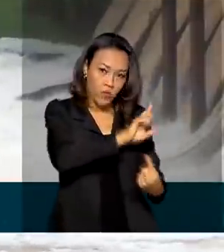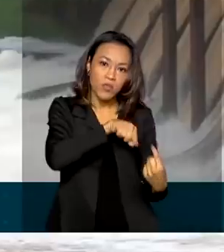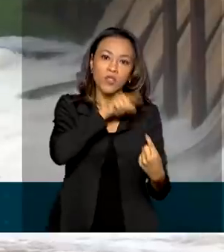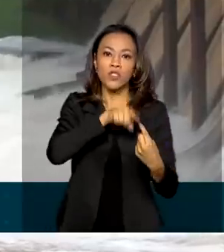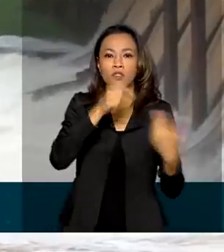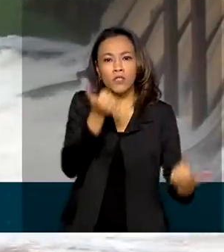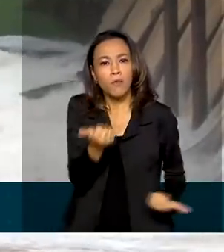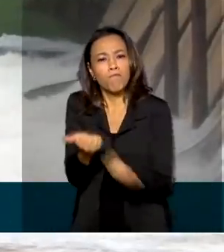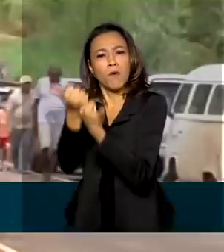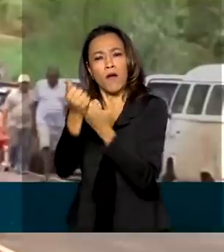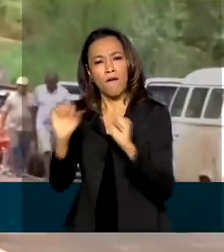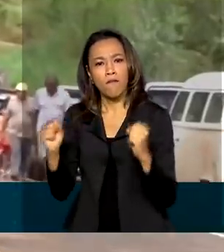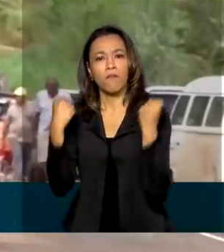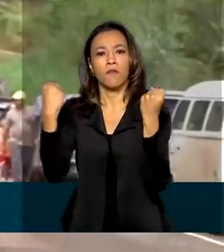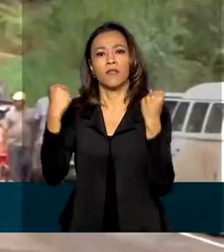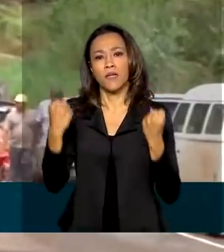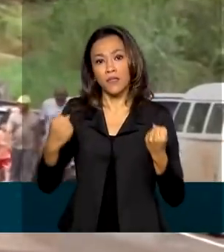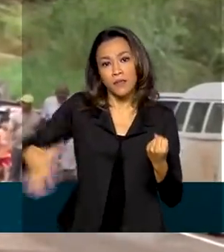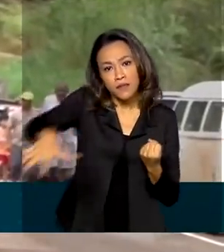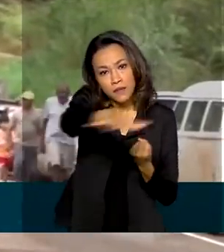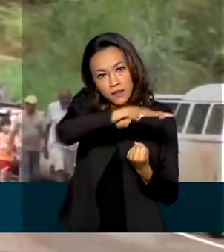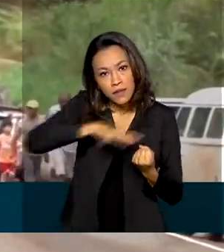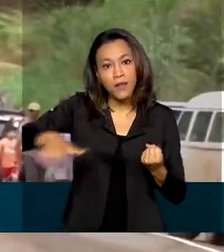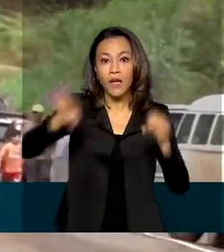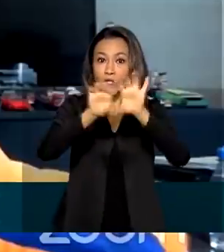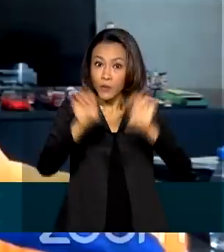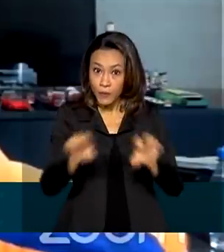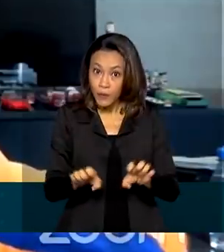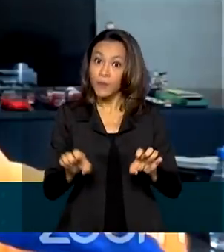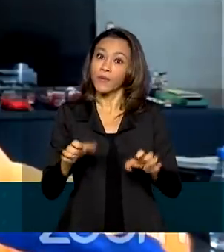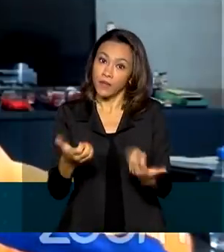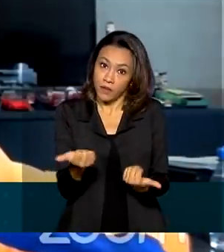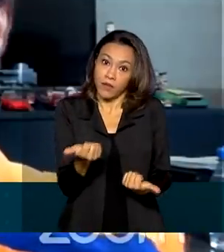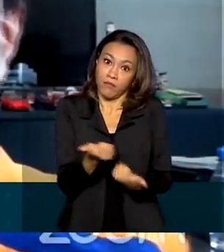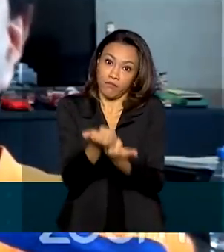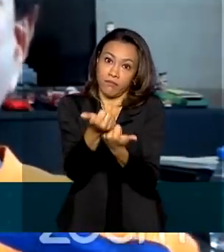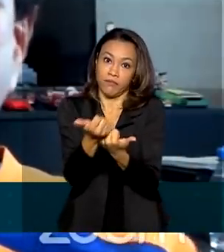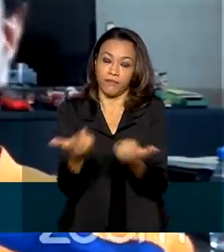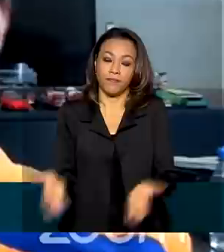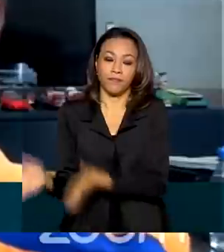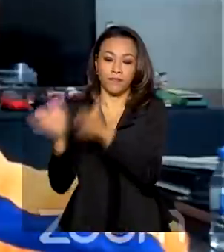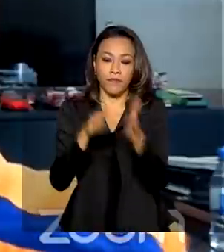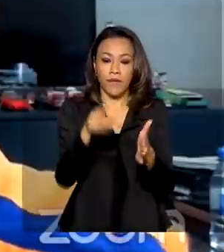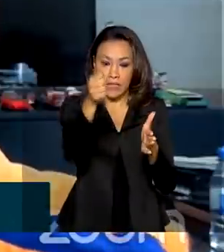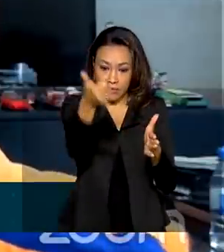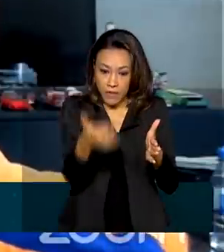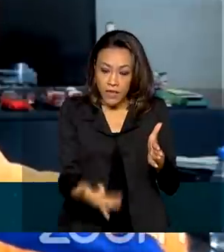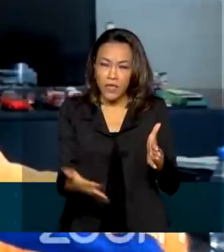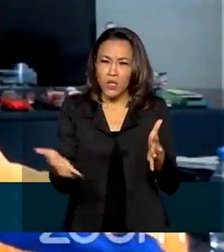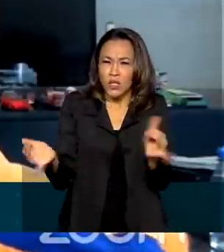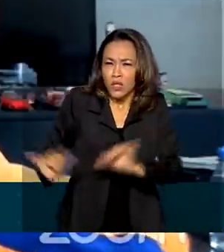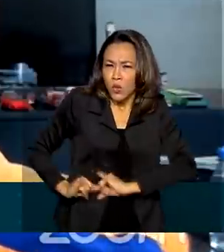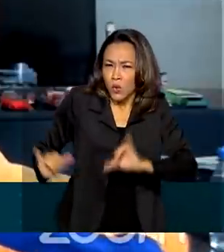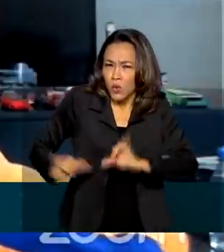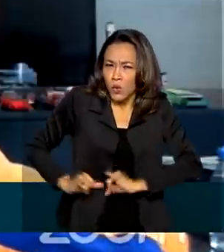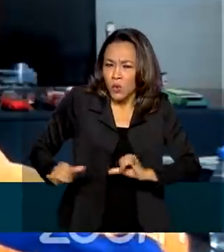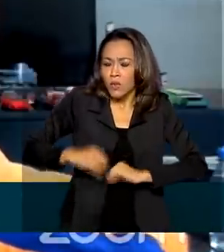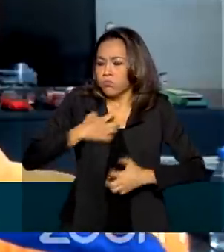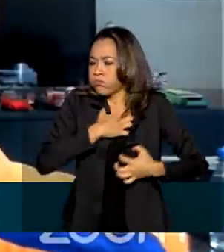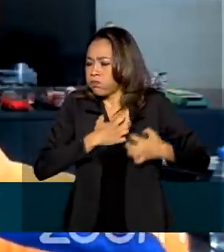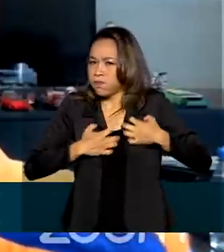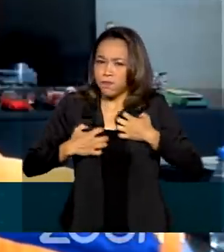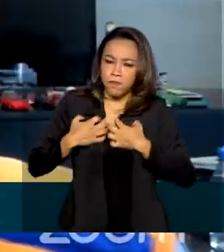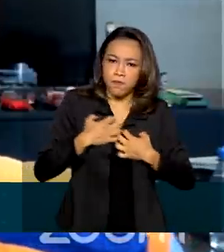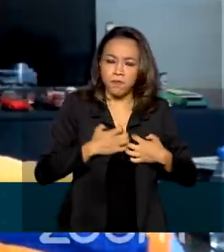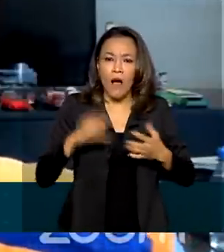toda a estrutura de defesa civil no país. O sofrimento, a angústia, as necessidades,